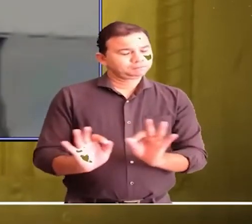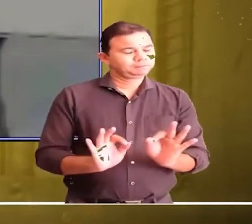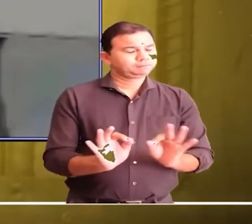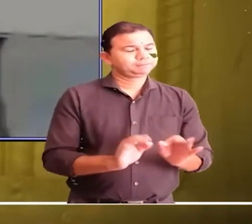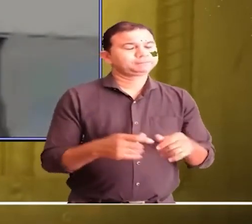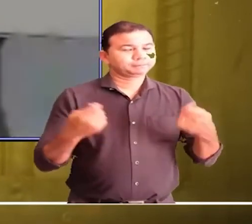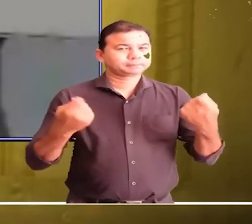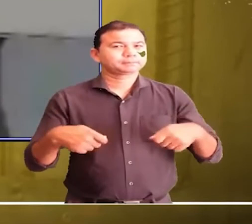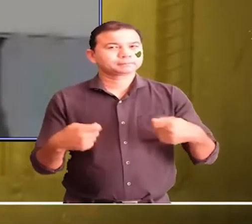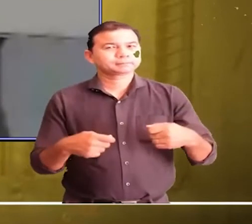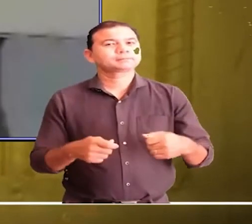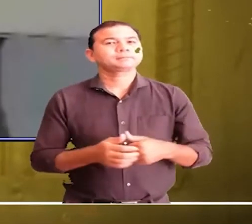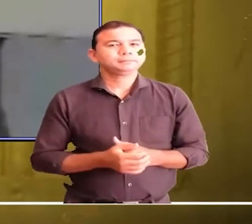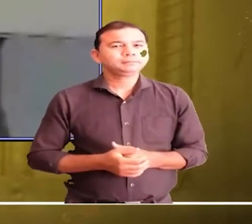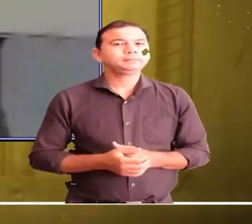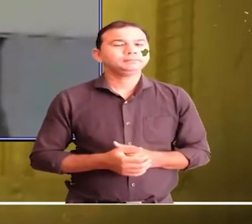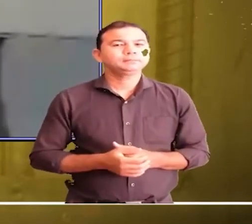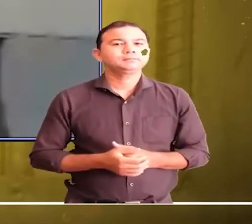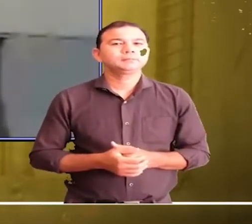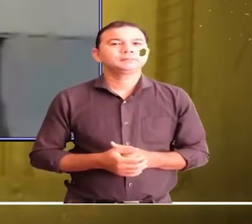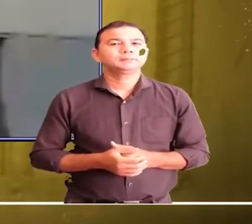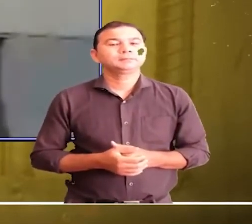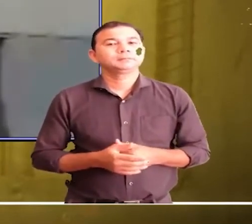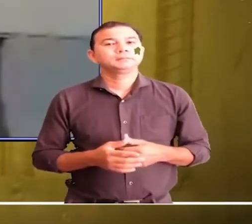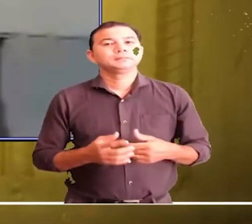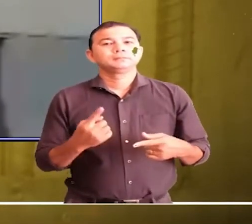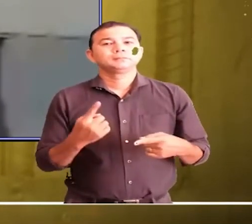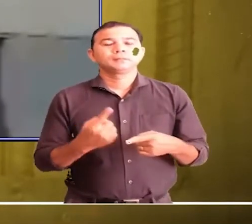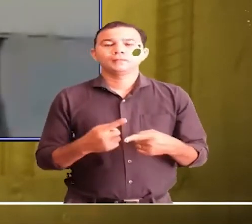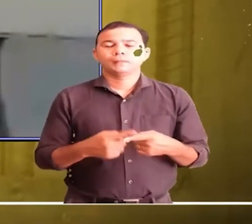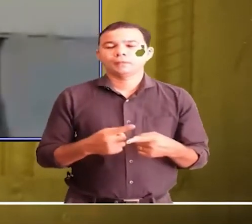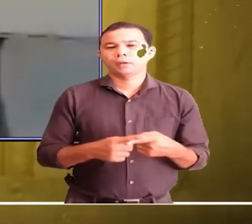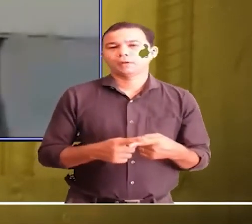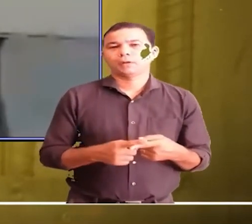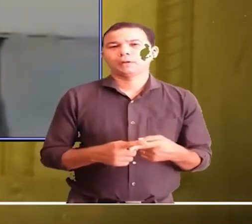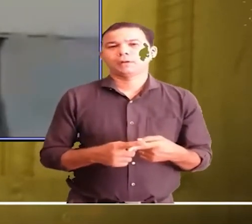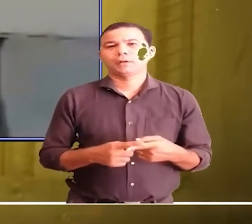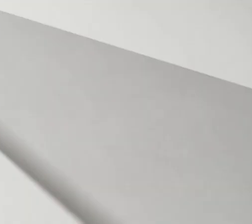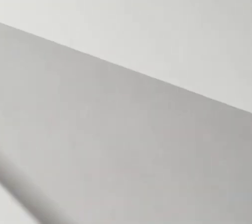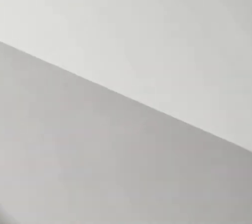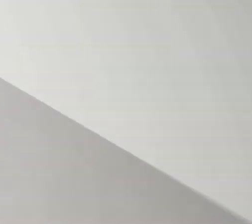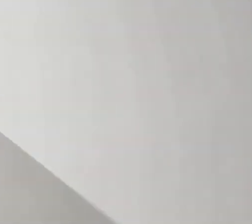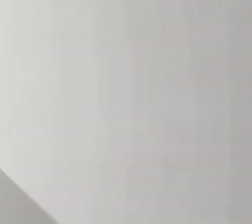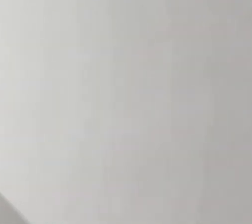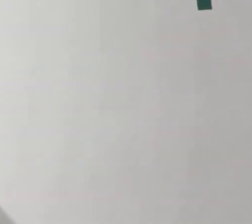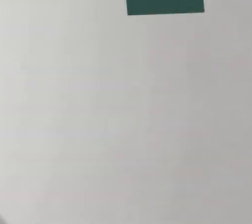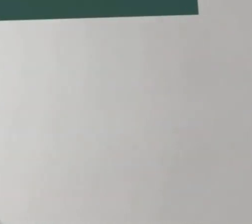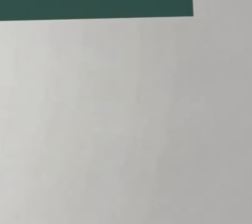e nem à distância de toda essa nossa preocupação.